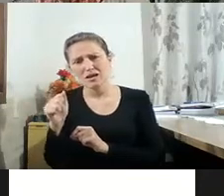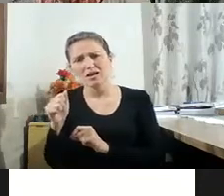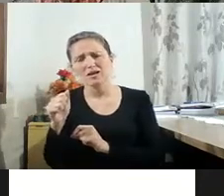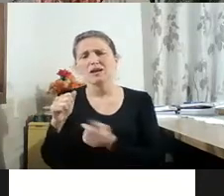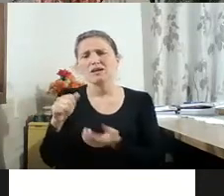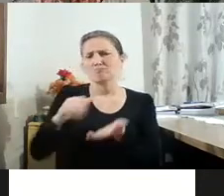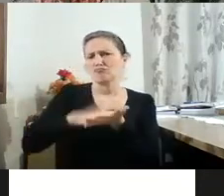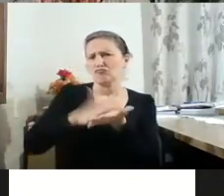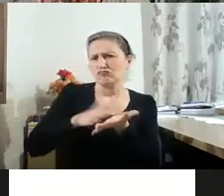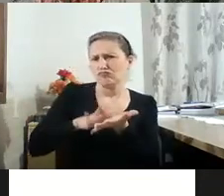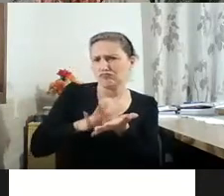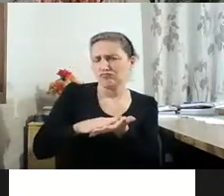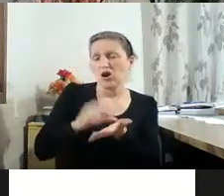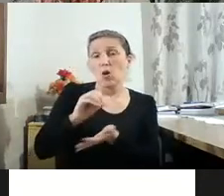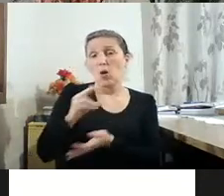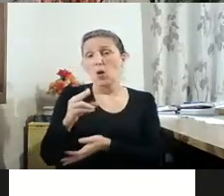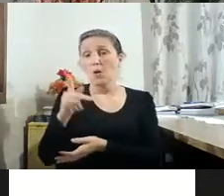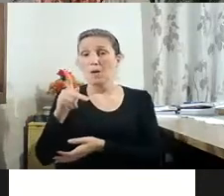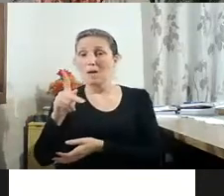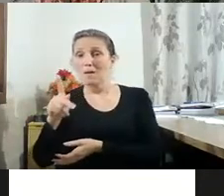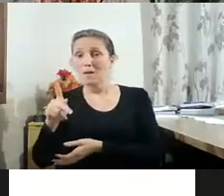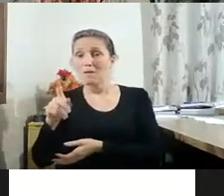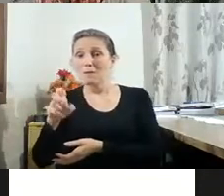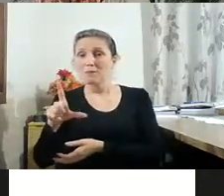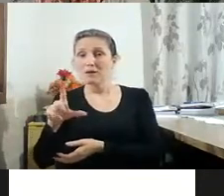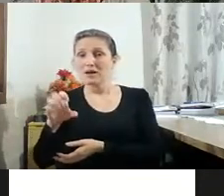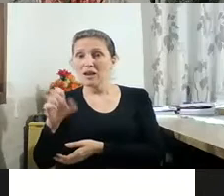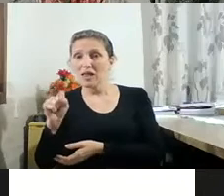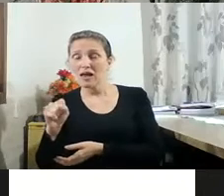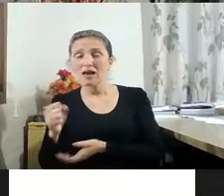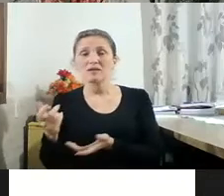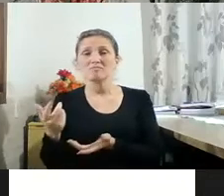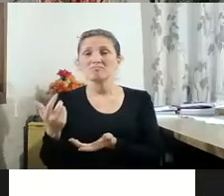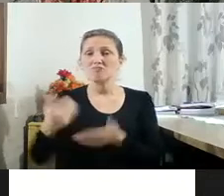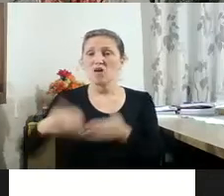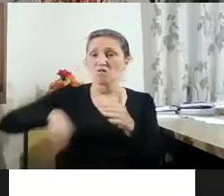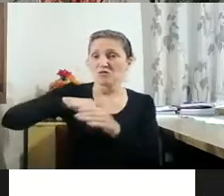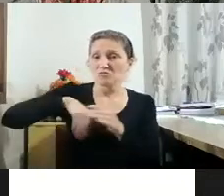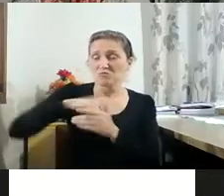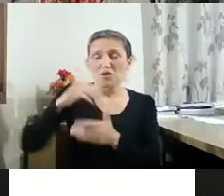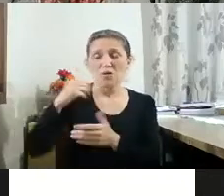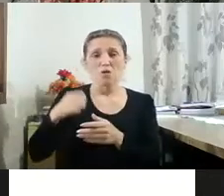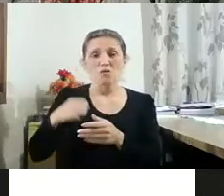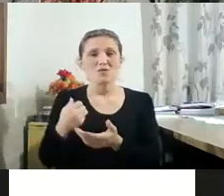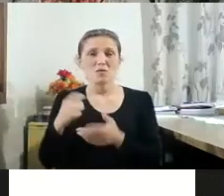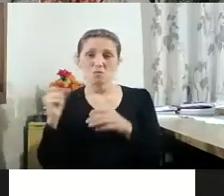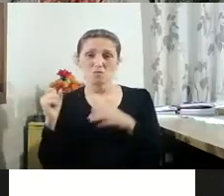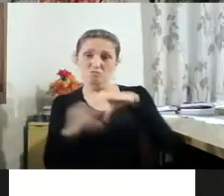no sambódromo ou Pelé marcando um gol de bicicleta, alguma coisa que